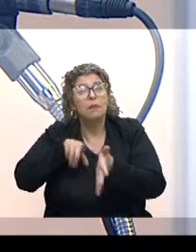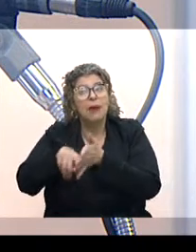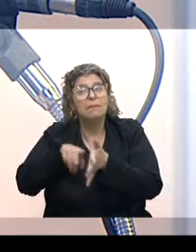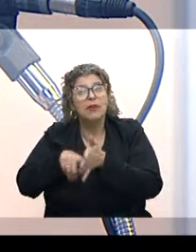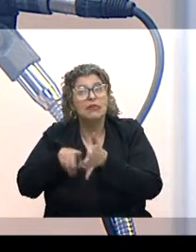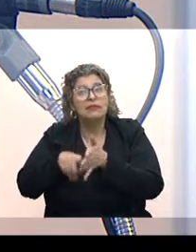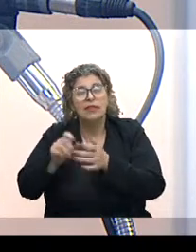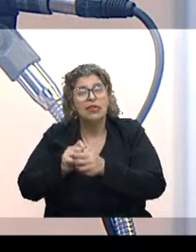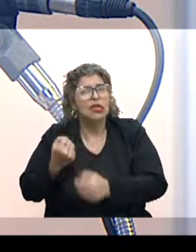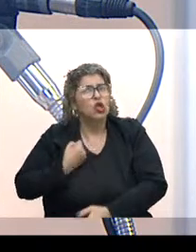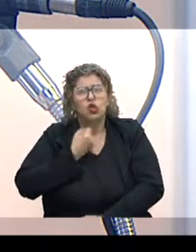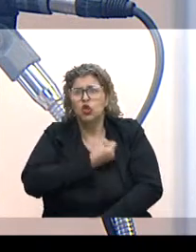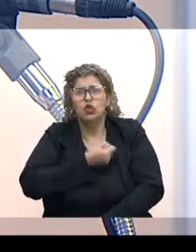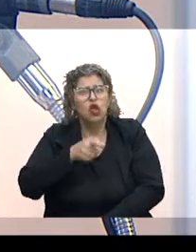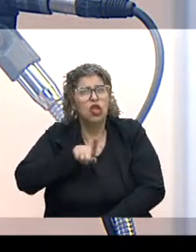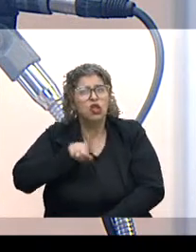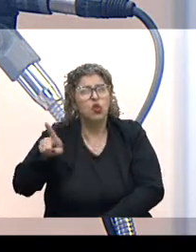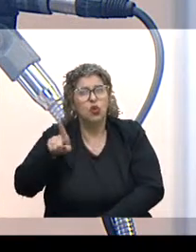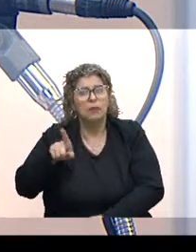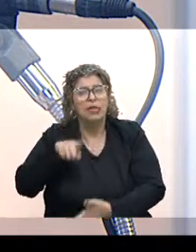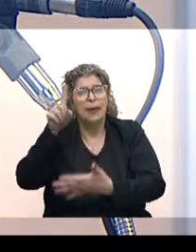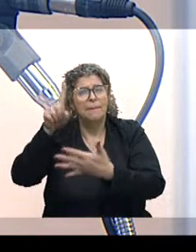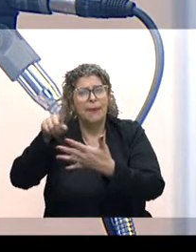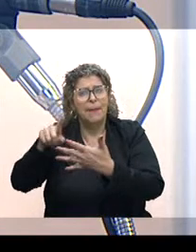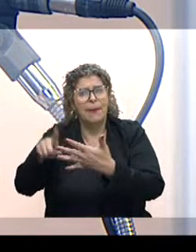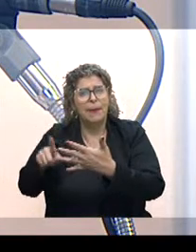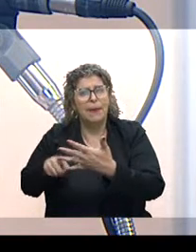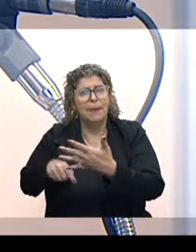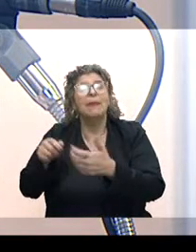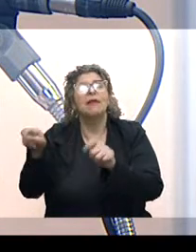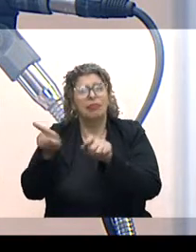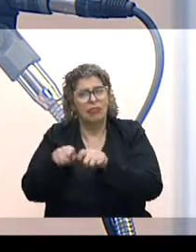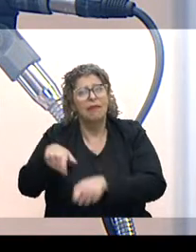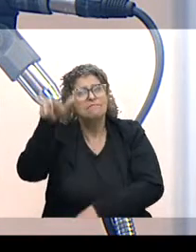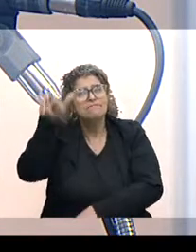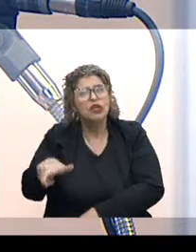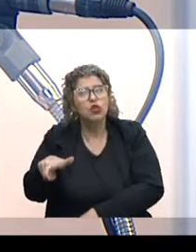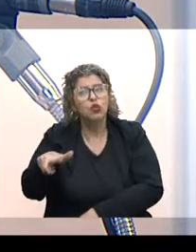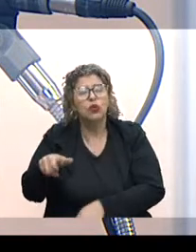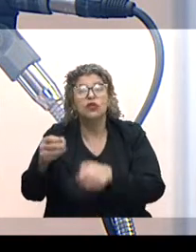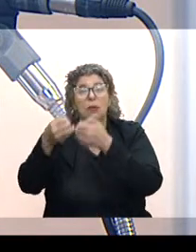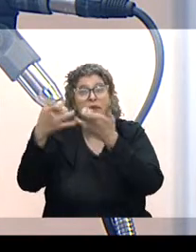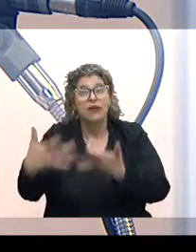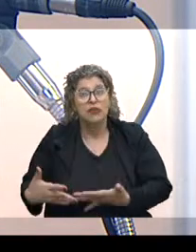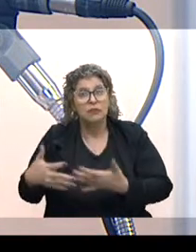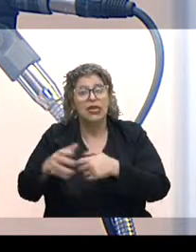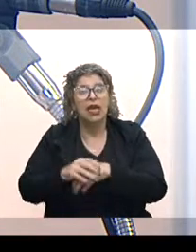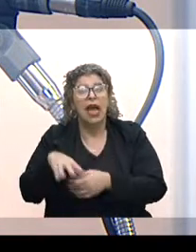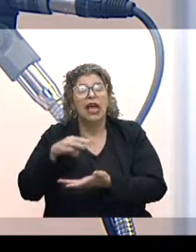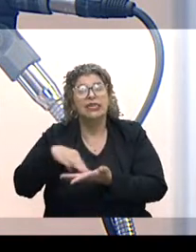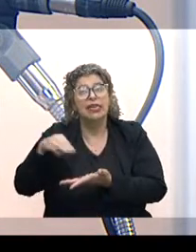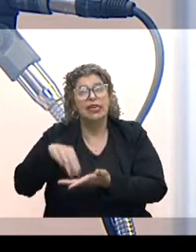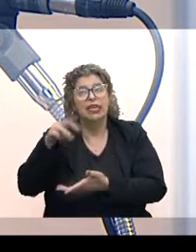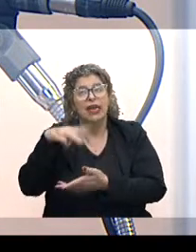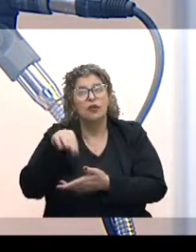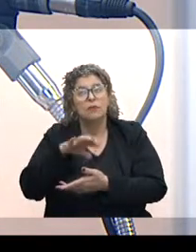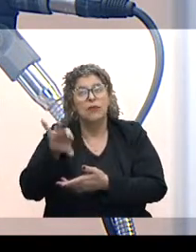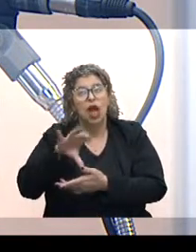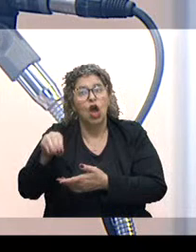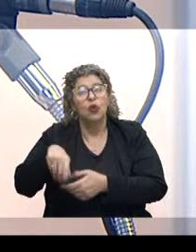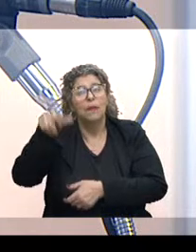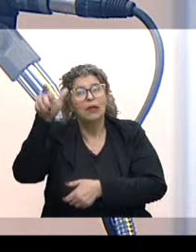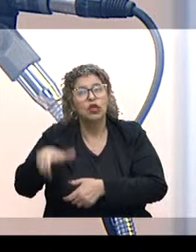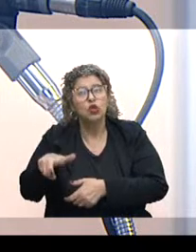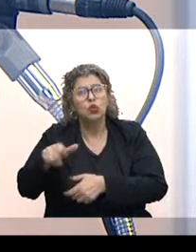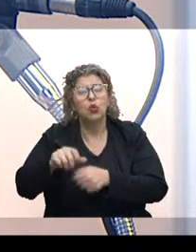como essa não são somente números, nós temos que identificar que, atrás desses números, nós temos pessoas, como bem colocado aqui pelo secretário Mauro, pessoas